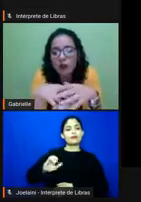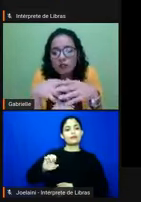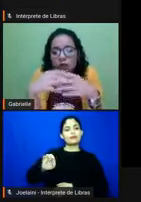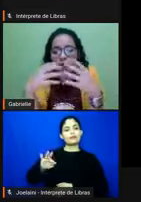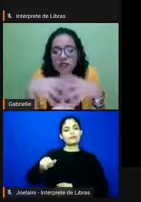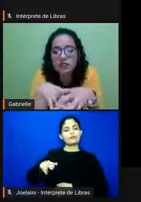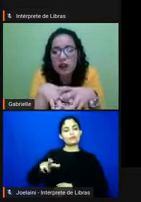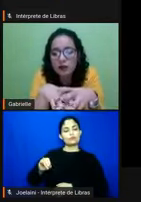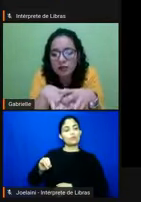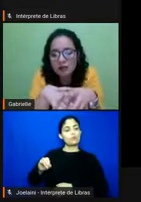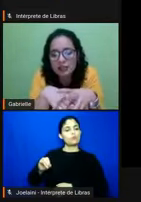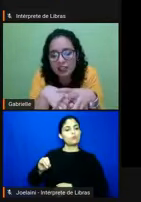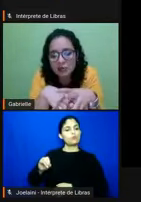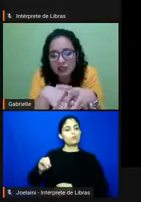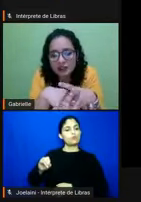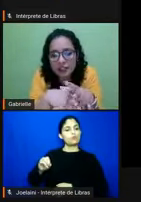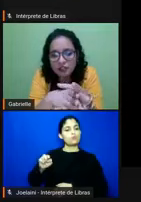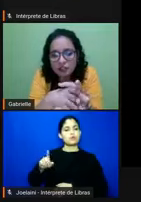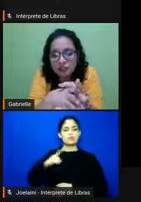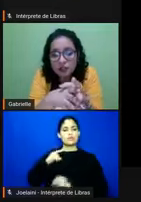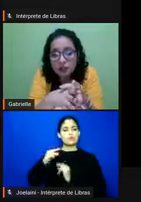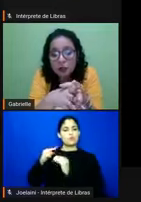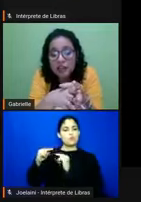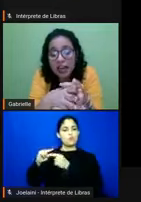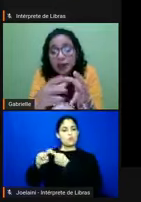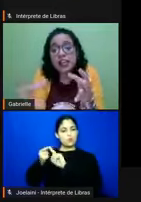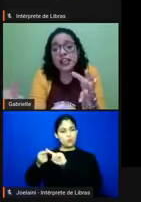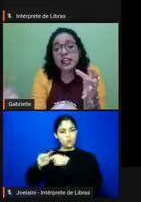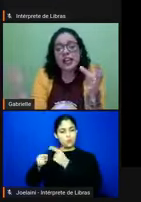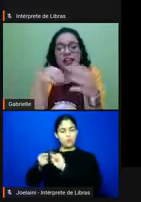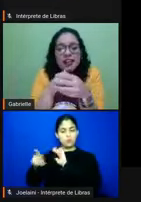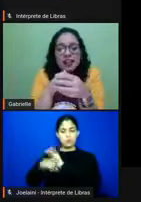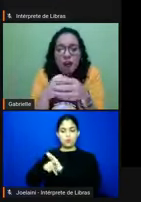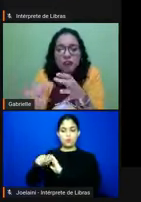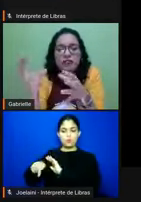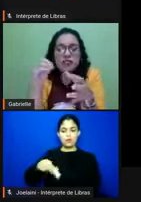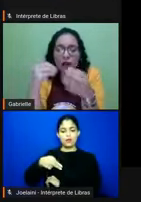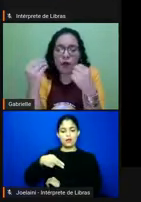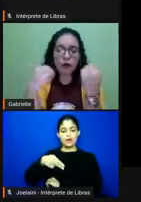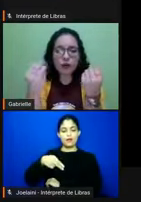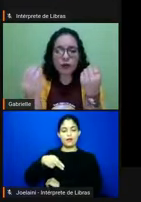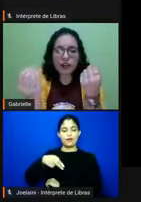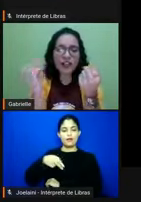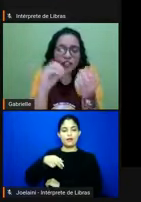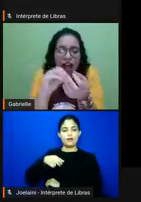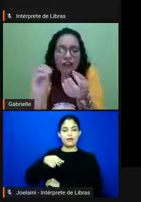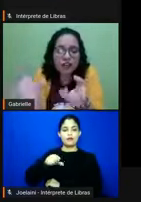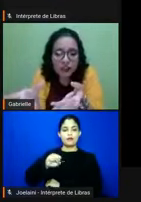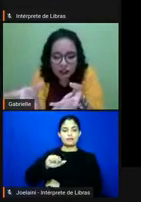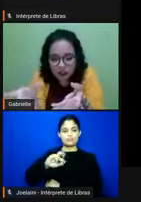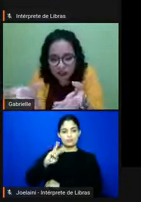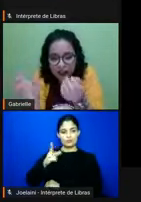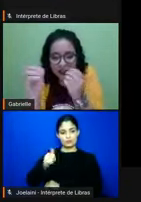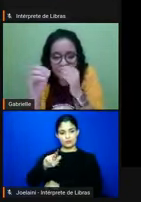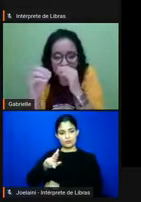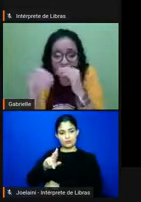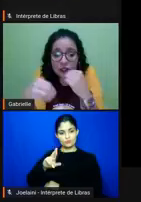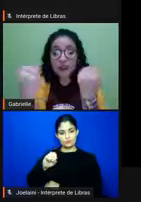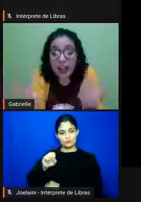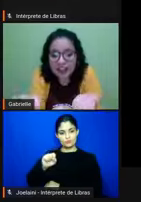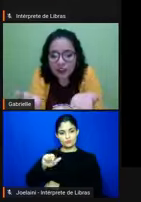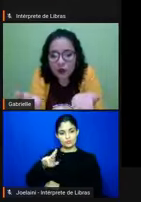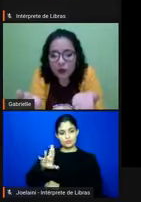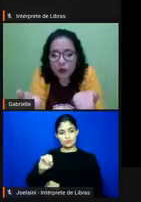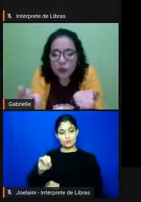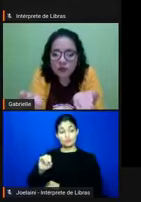existe um acordo com os irmãos da Irmandade Beneficente Nossa Senhora do Rosário, e ele quer confiscar, o acordo era que a chave da